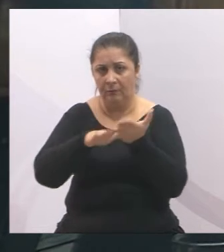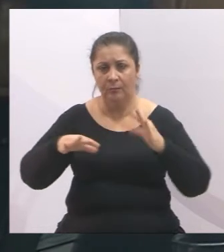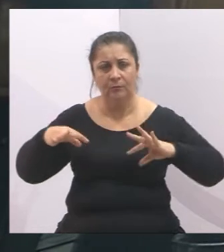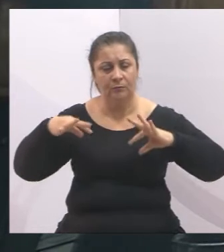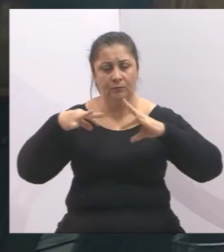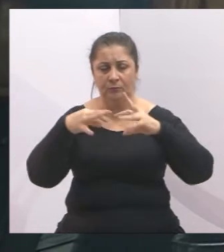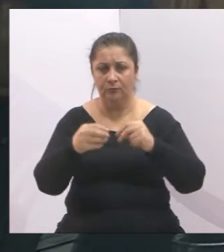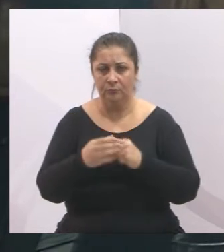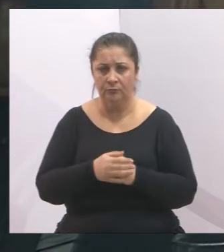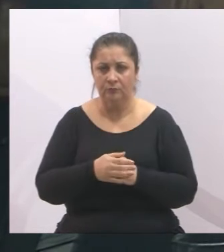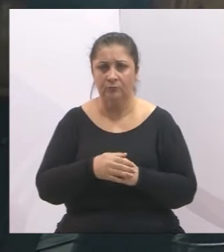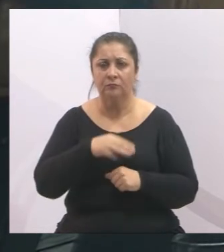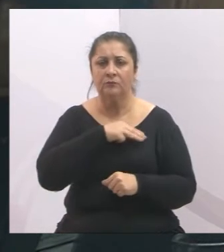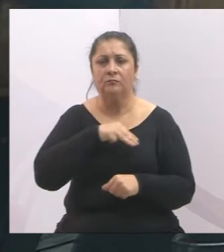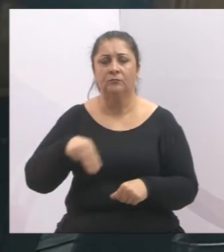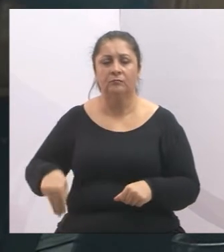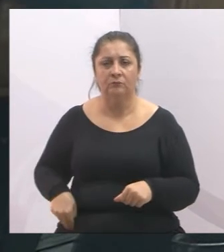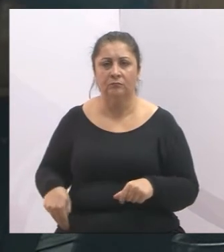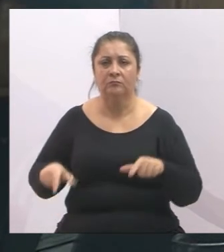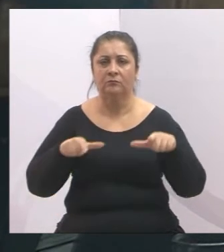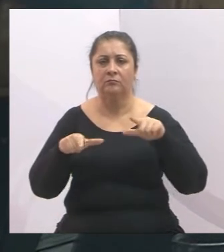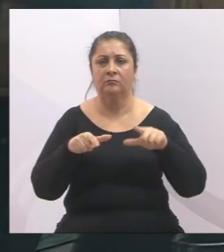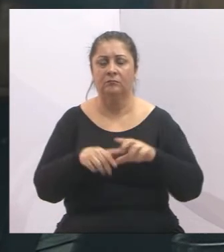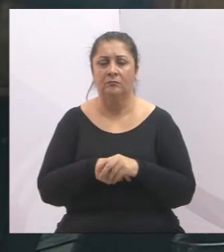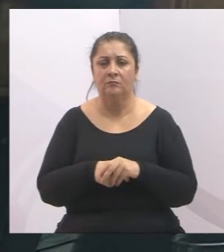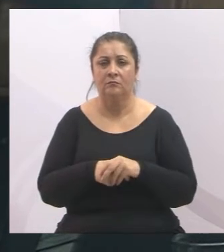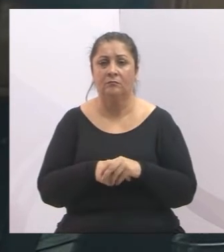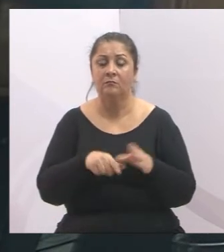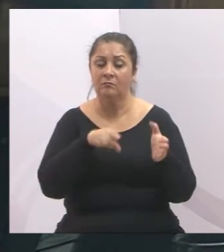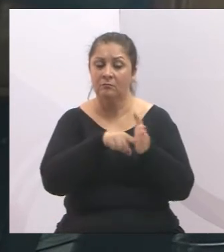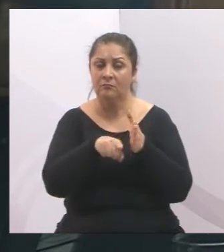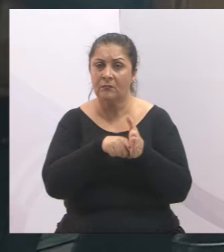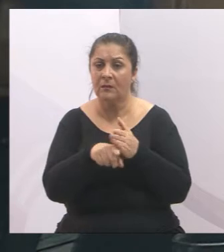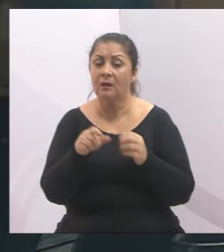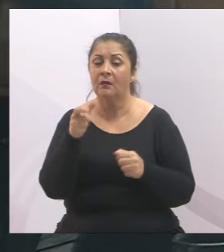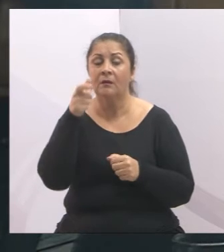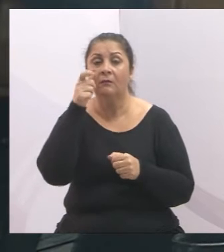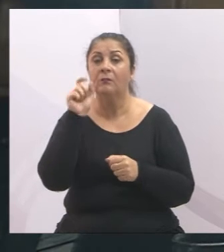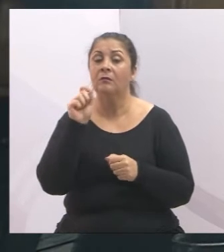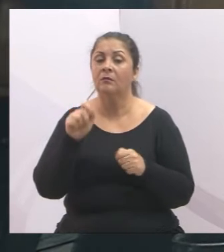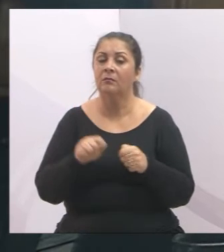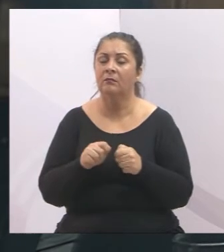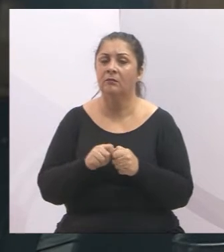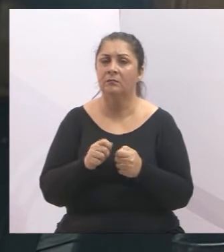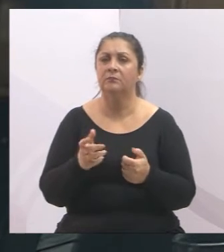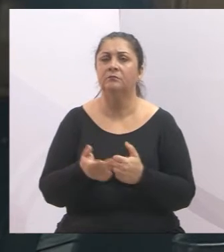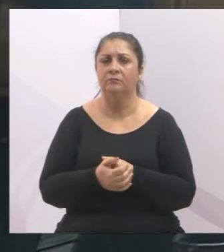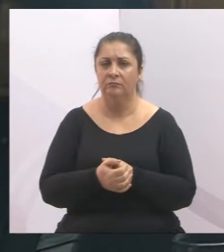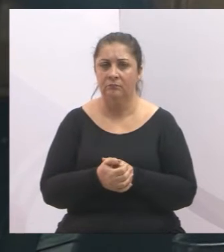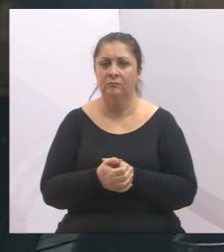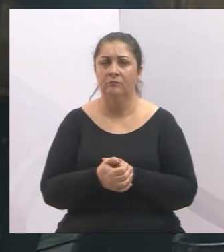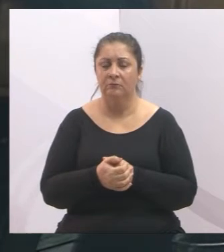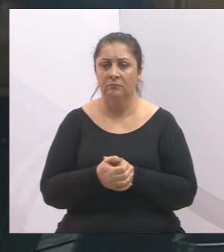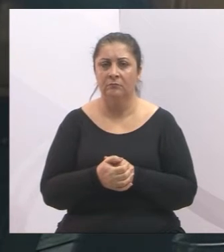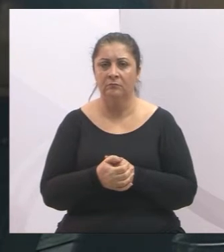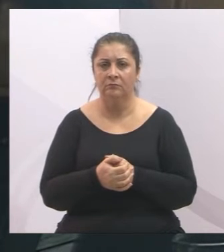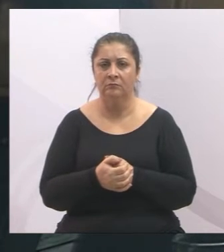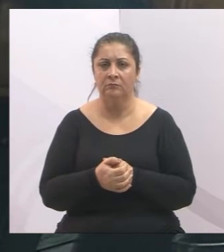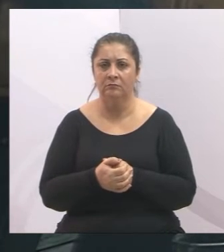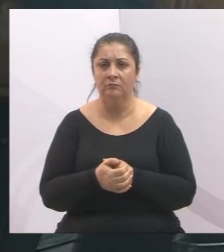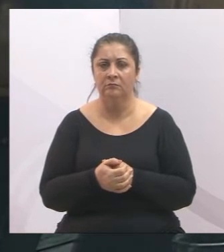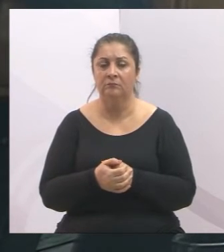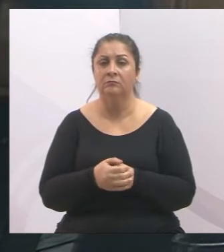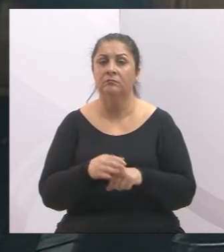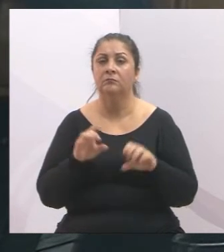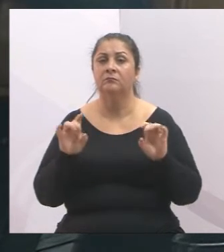ao Ministério Público do Trabalho para análise e providências em seu âmbito de atribuições e